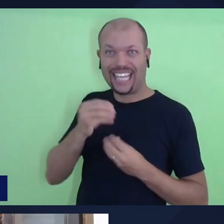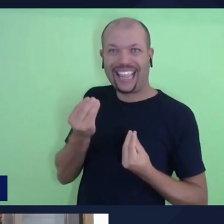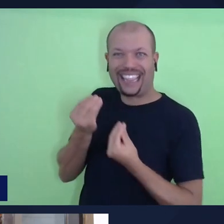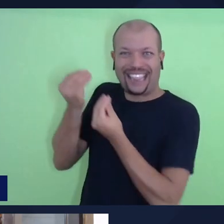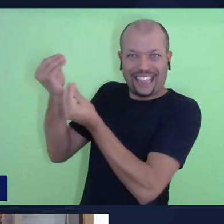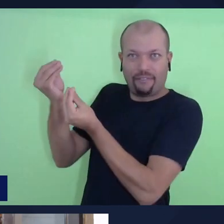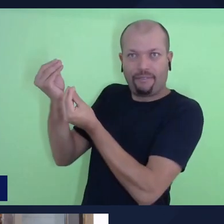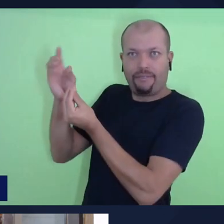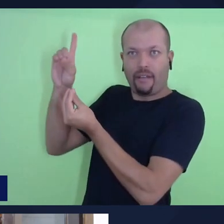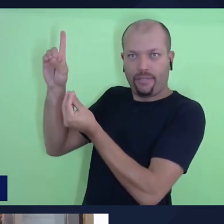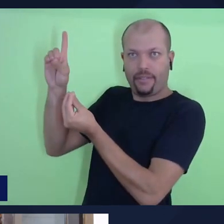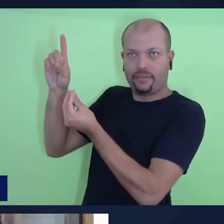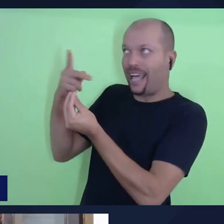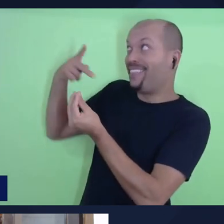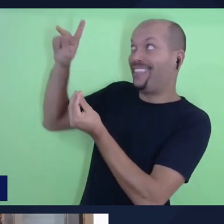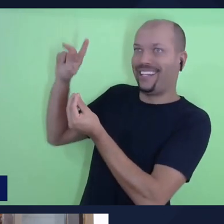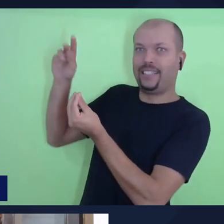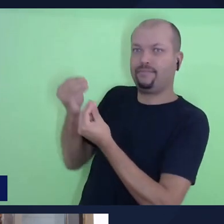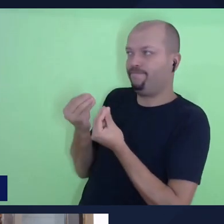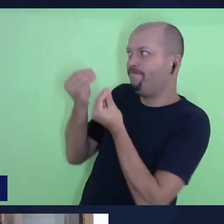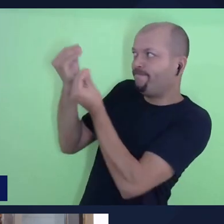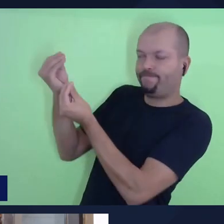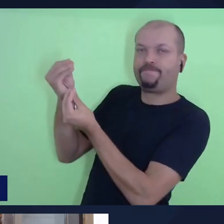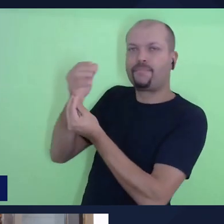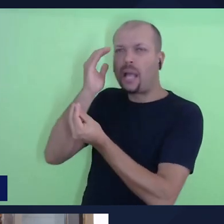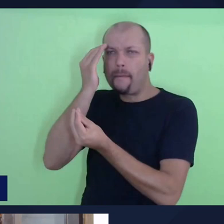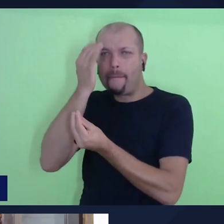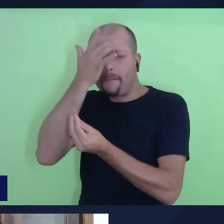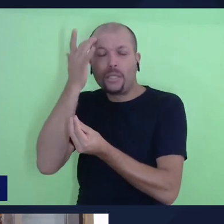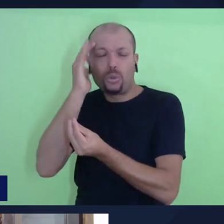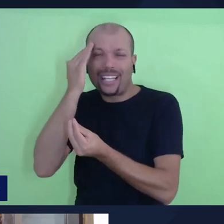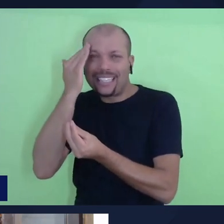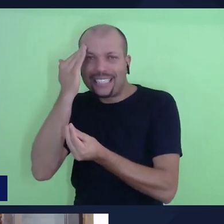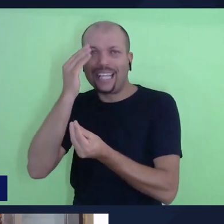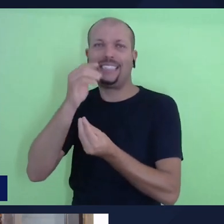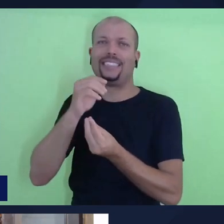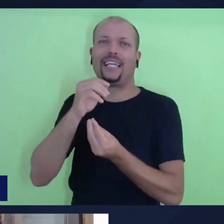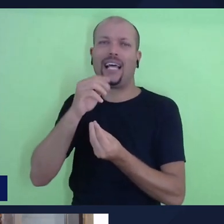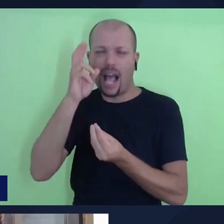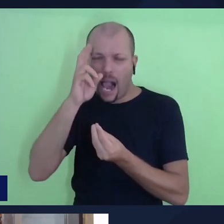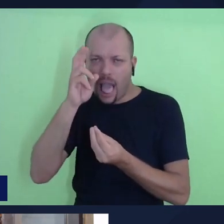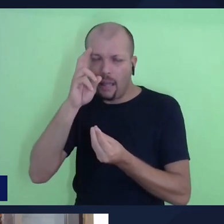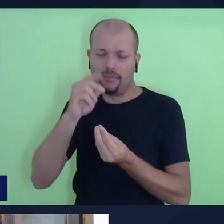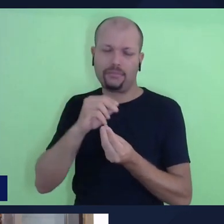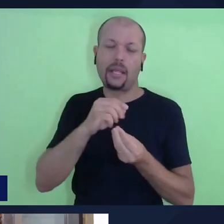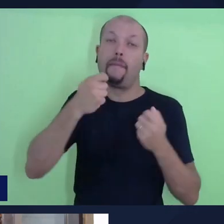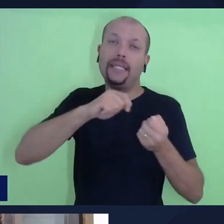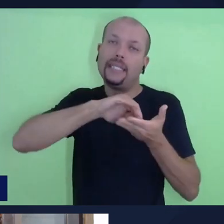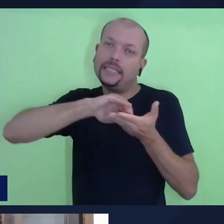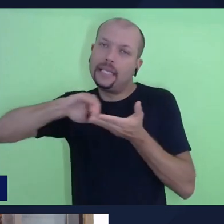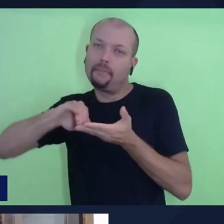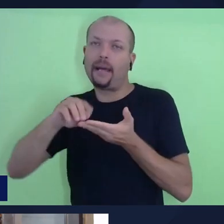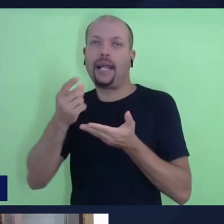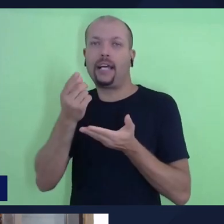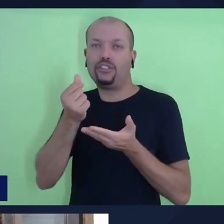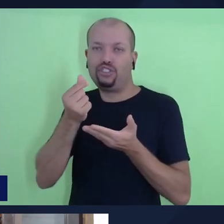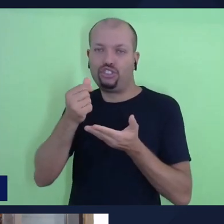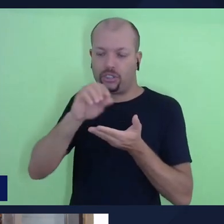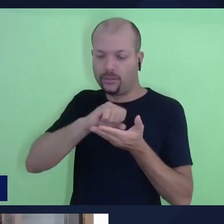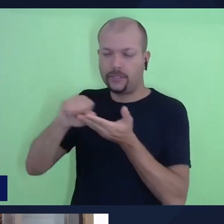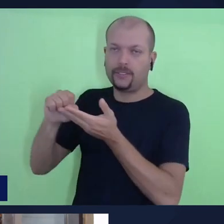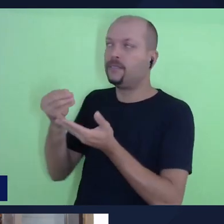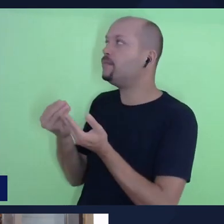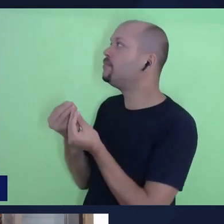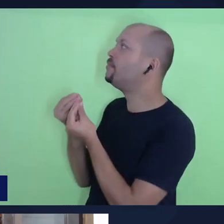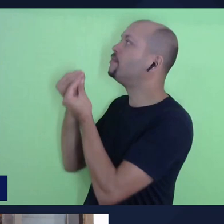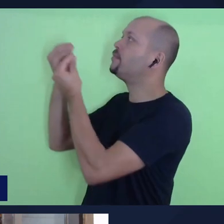que entendem que precisam separar a parte dos recursos para dedicar ao avanço de Deus, o que elas estão escolhendo? Elas estão escolhendo